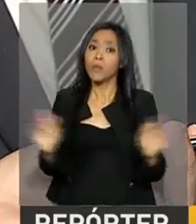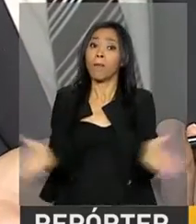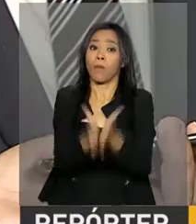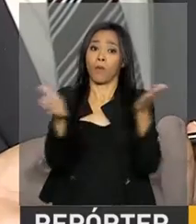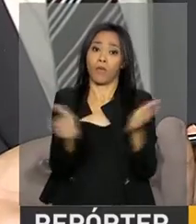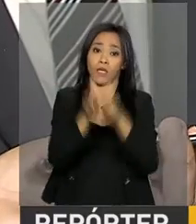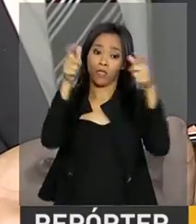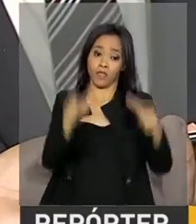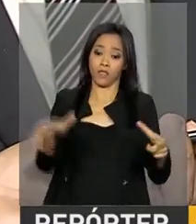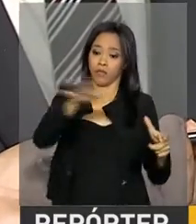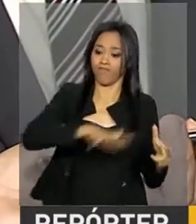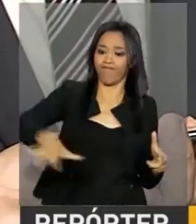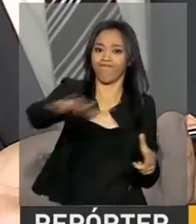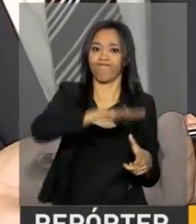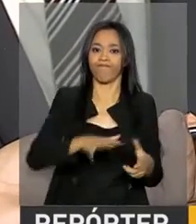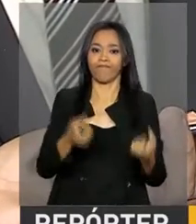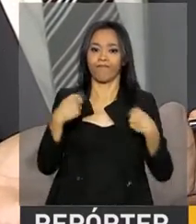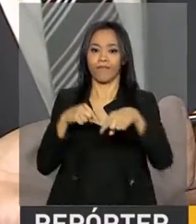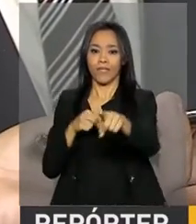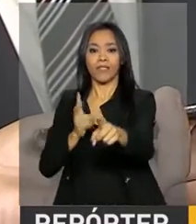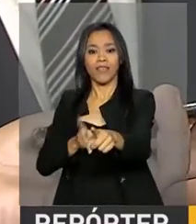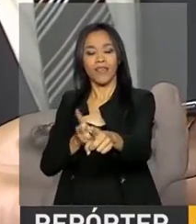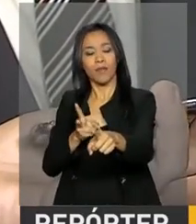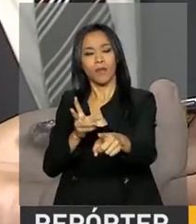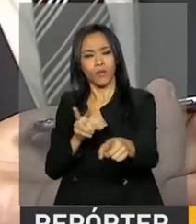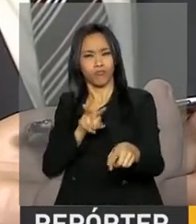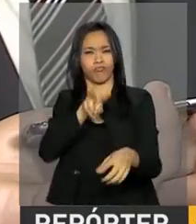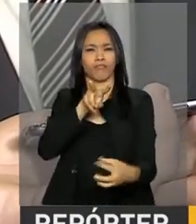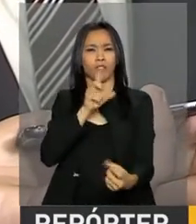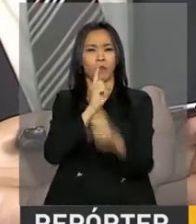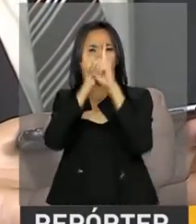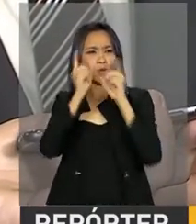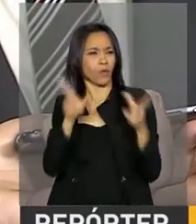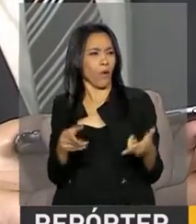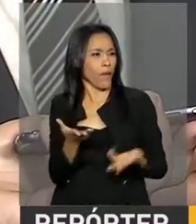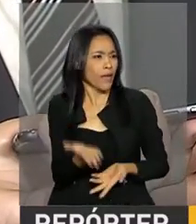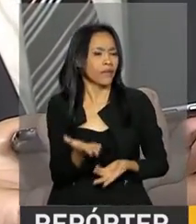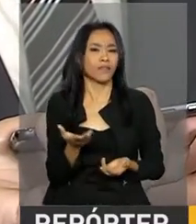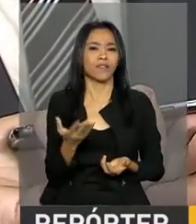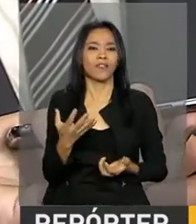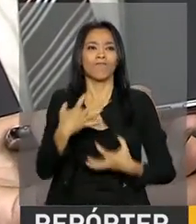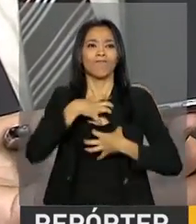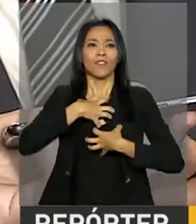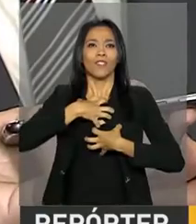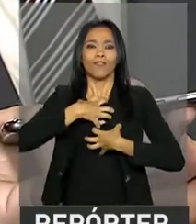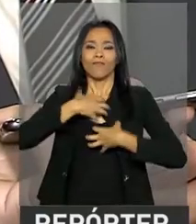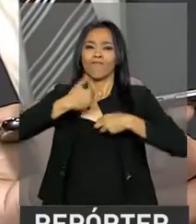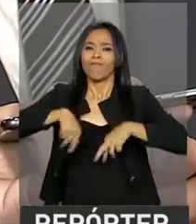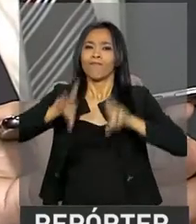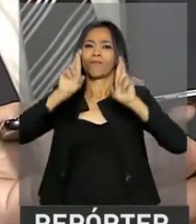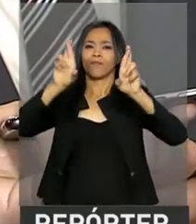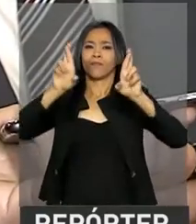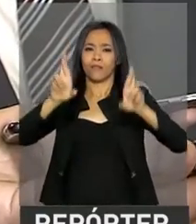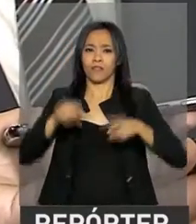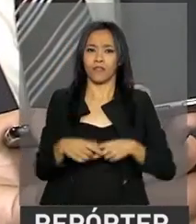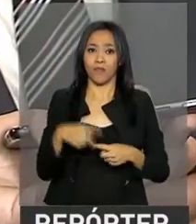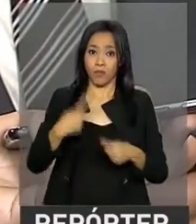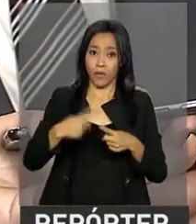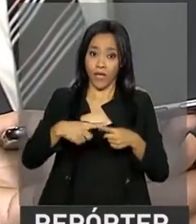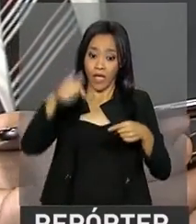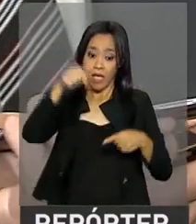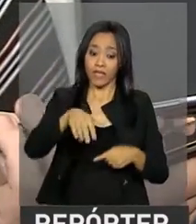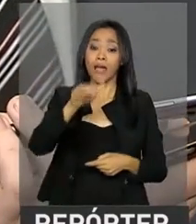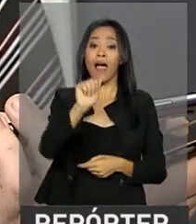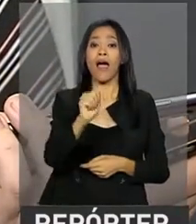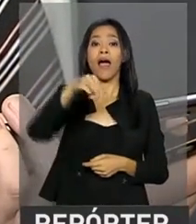vivo um momento como esse, eu tenho um renovar de esperanças. De esperanças de que essa Amazônia, que é cantada em